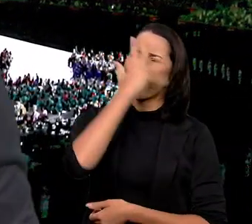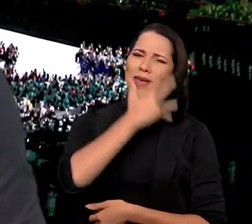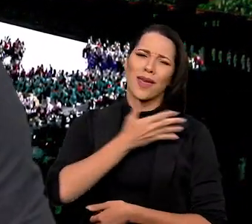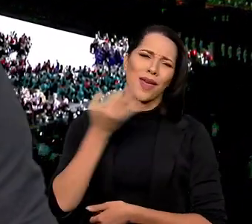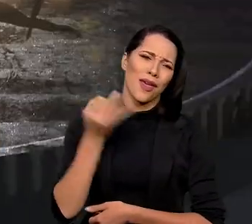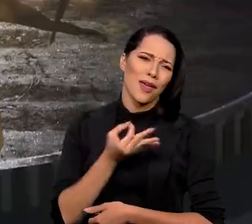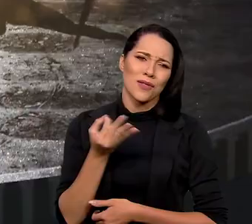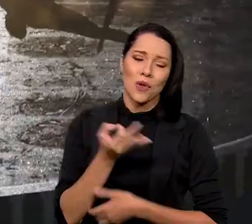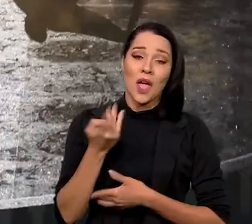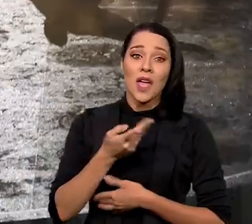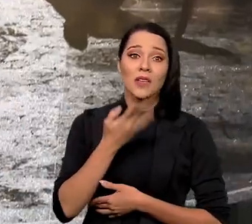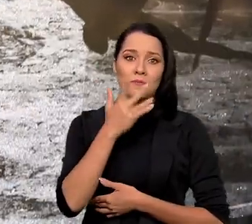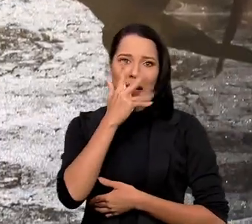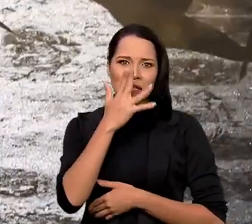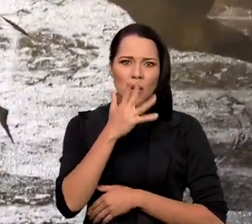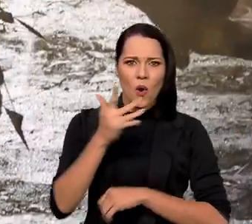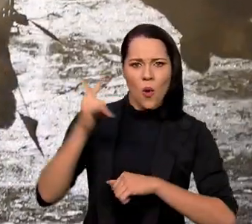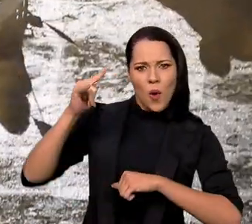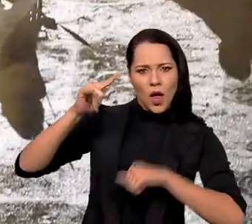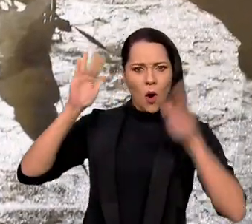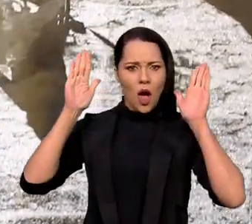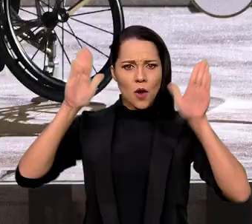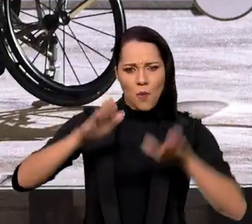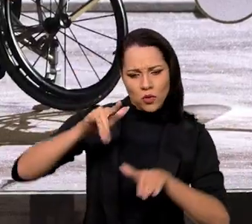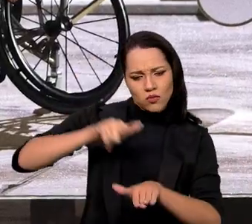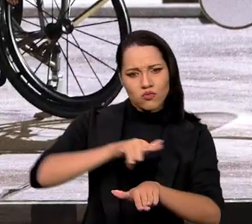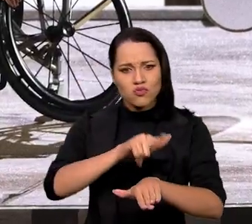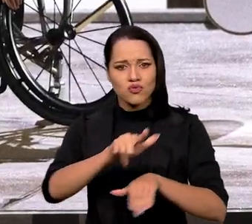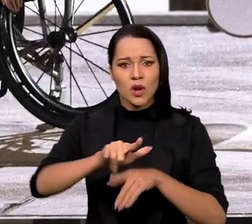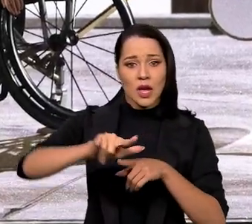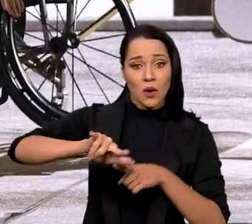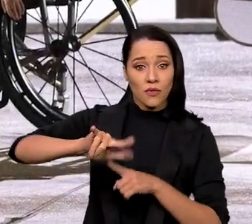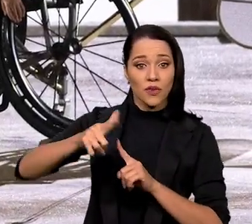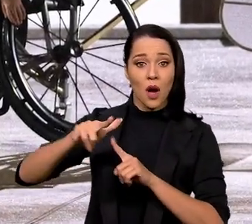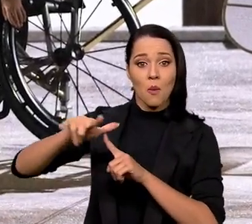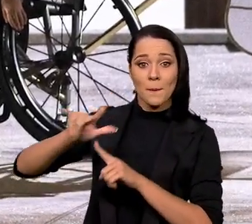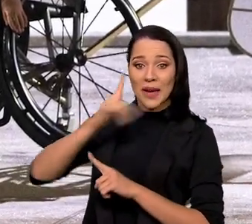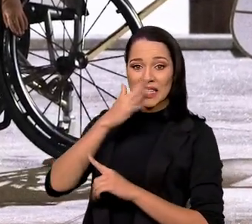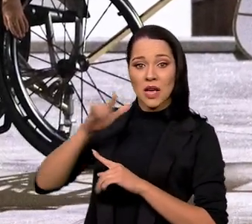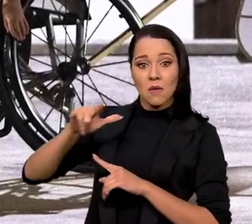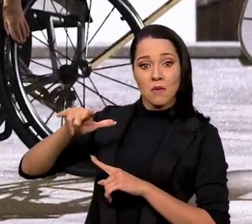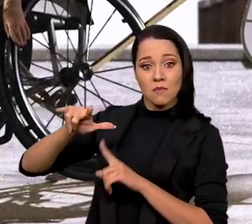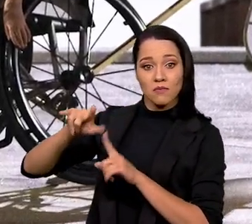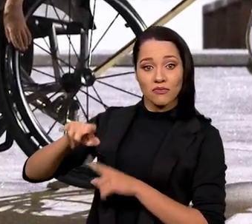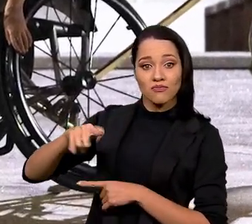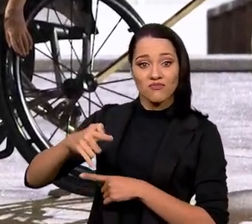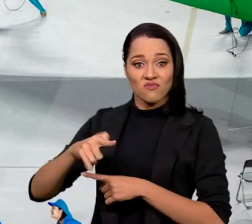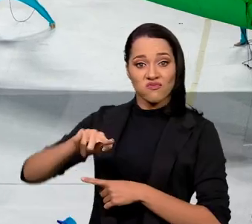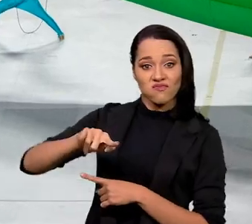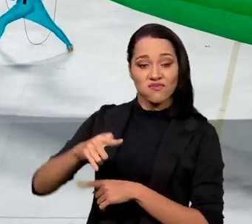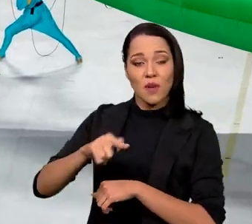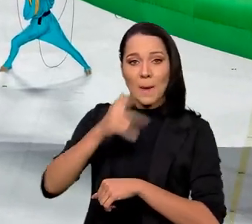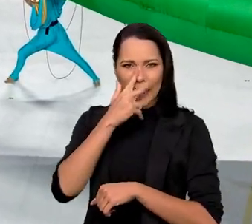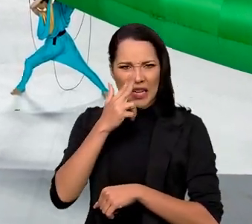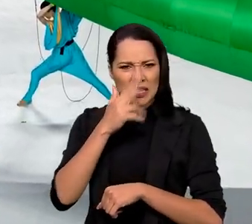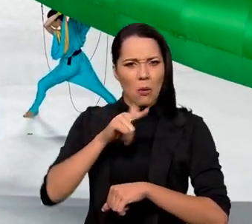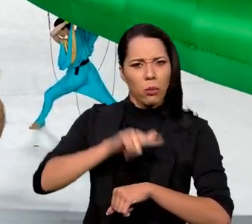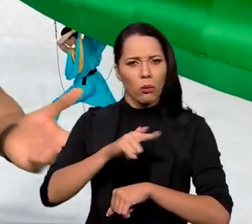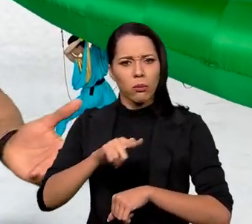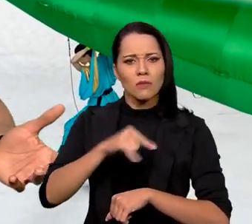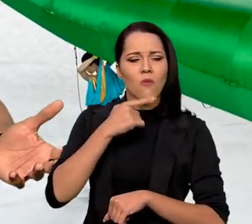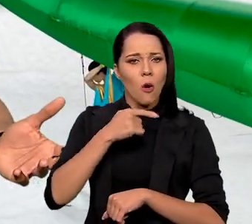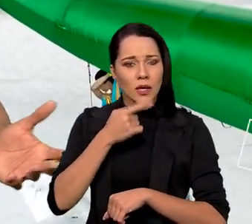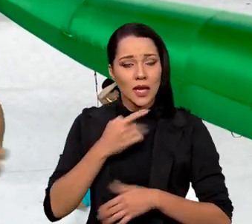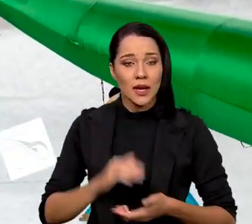que coisa linda, hein? Eles fizeram ali uma espécie de aeroporto e o avião foi essa cadeirante que não tinha uma das asas. O que, teoricamente,